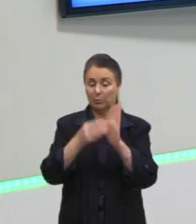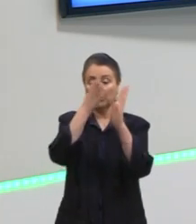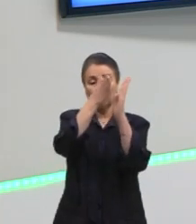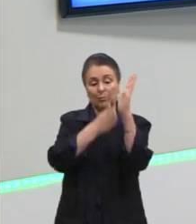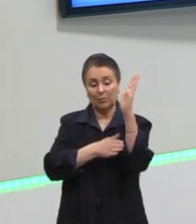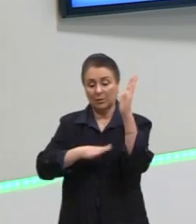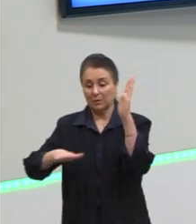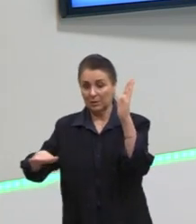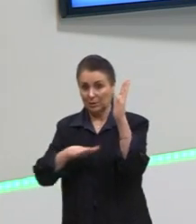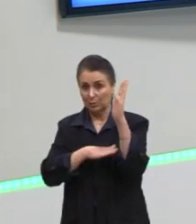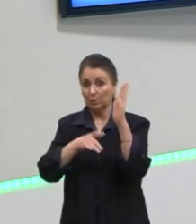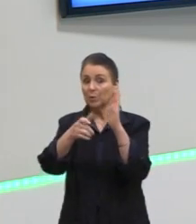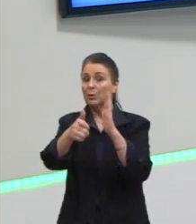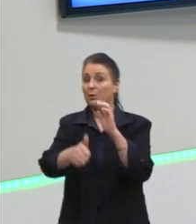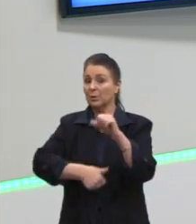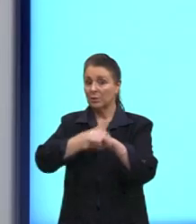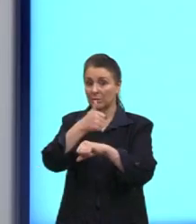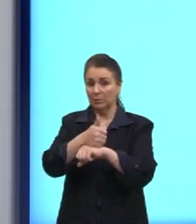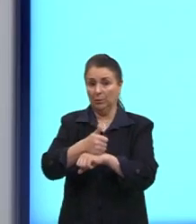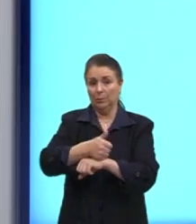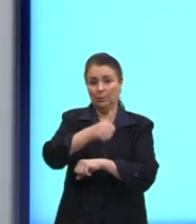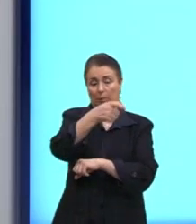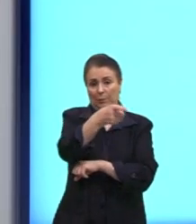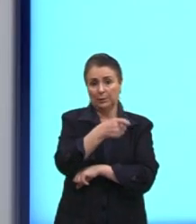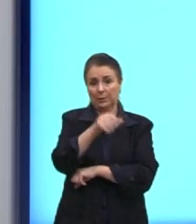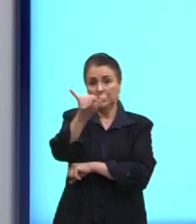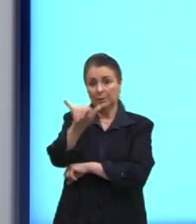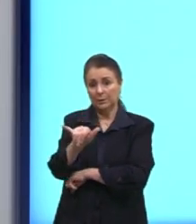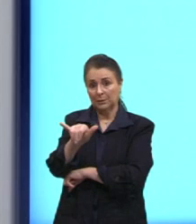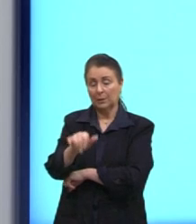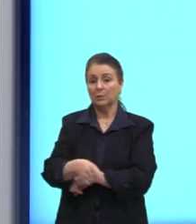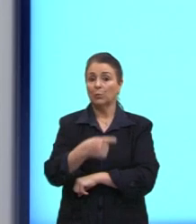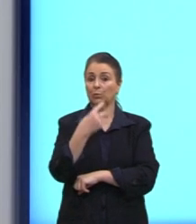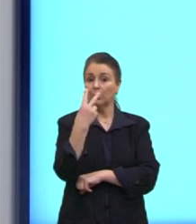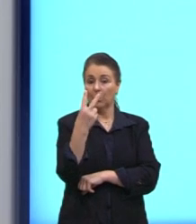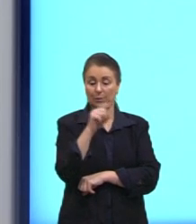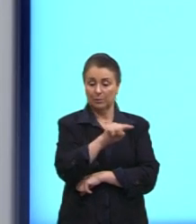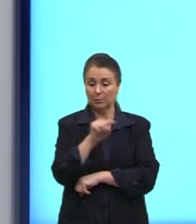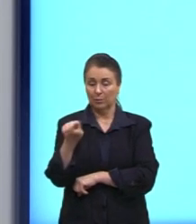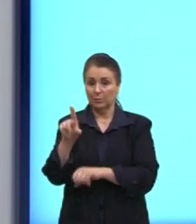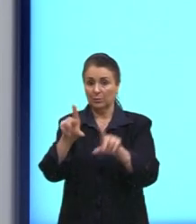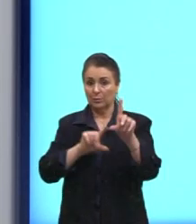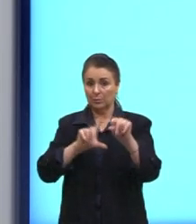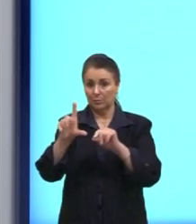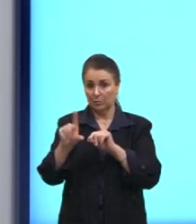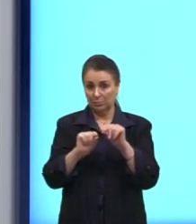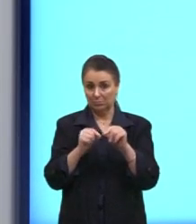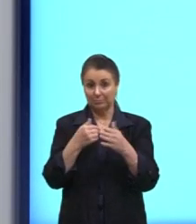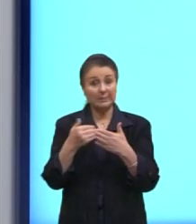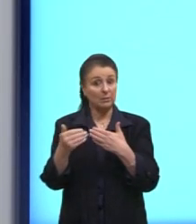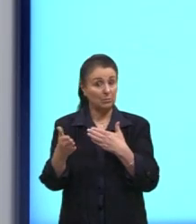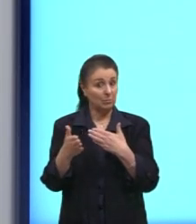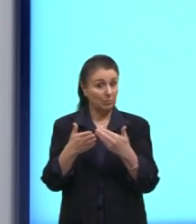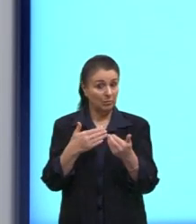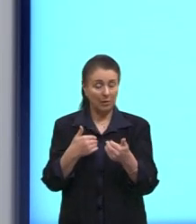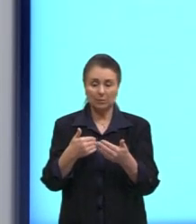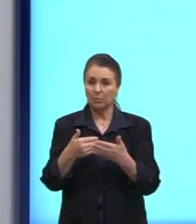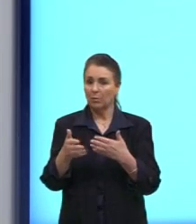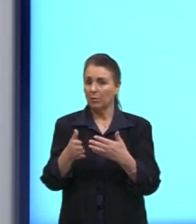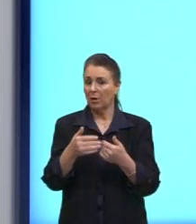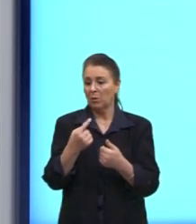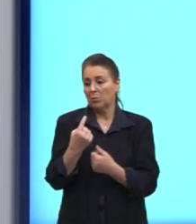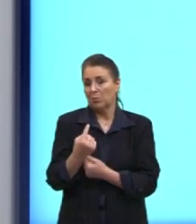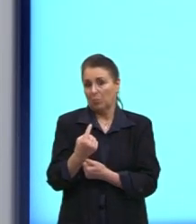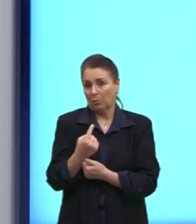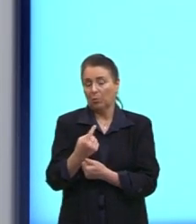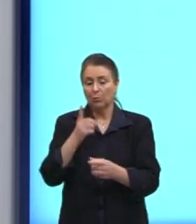substituir o x e o y. Nós temos dois pontos pra escolher, né? Então, tanto faz, qualquer um deles vai